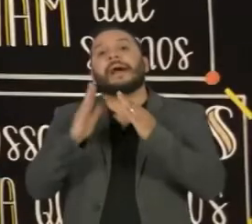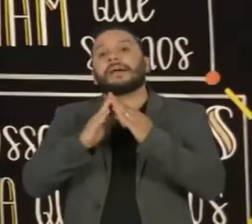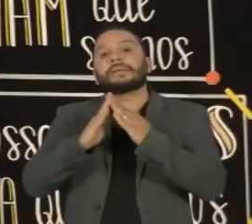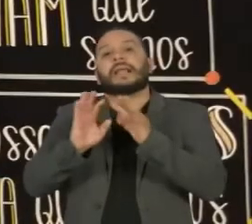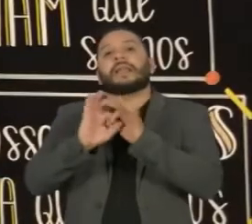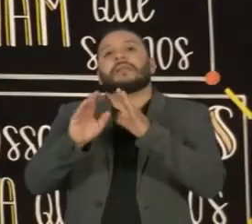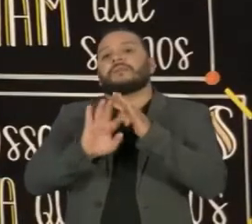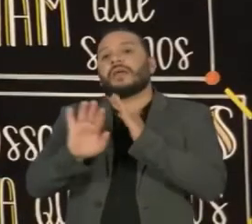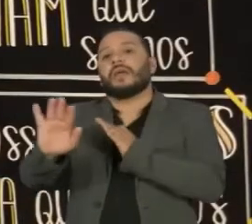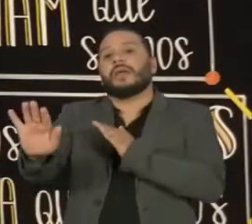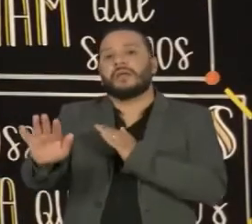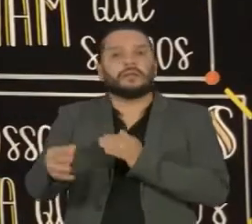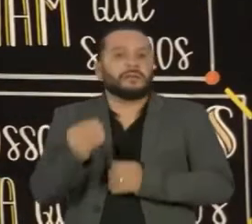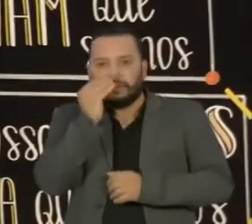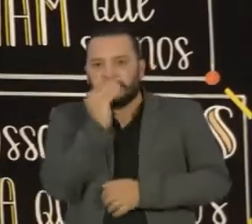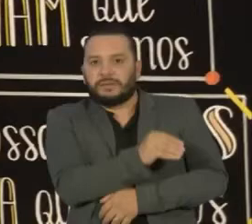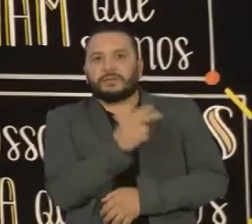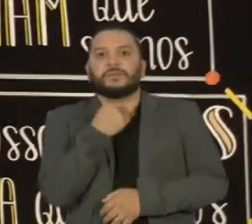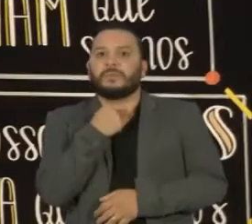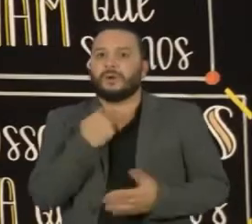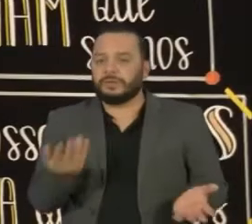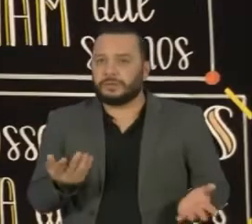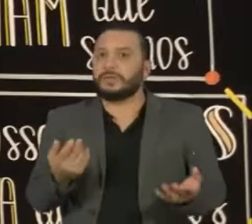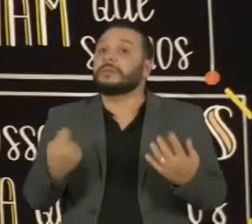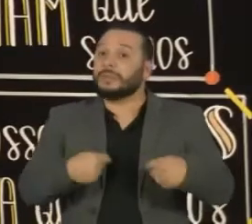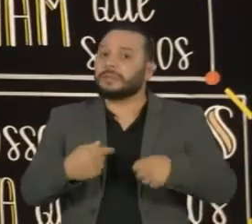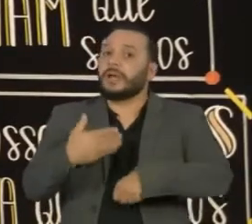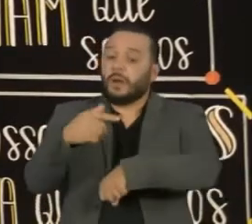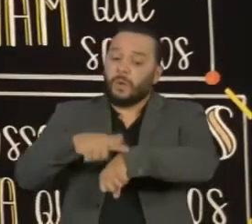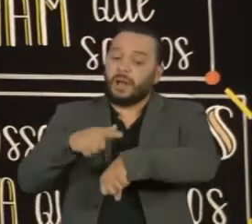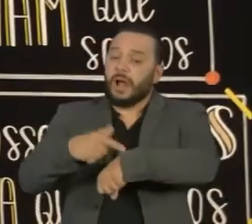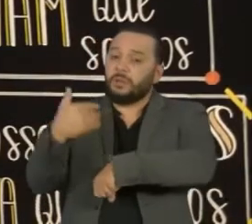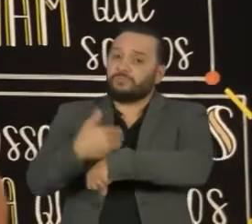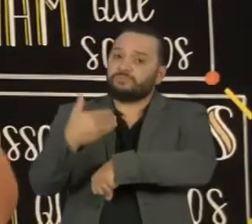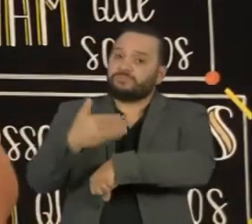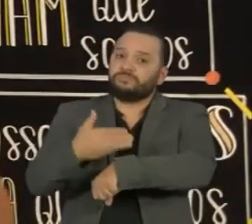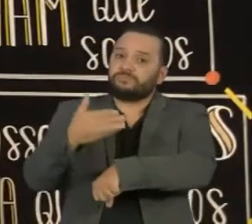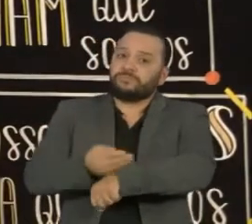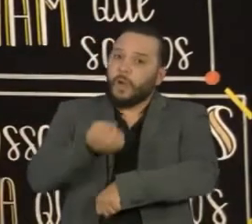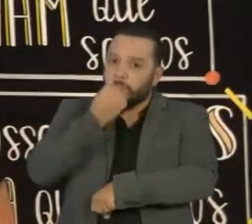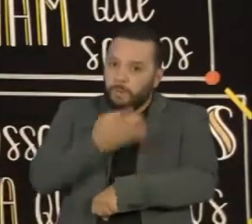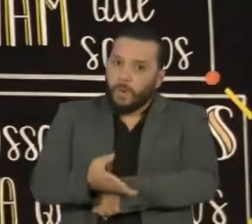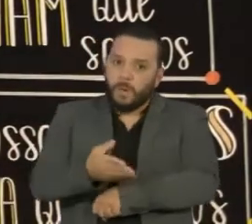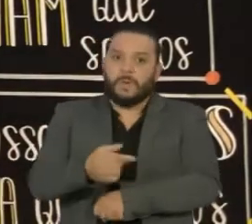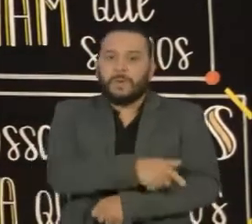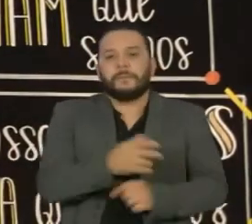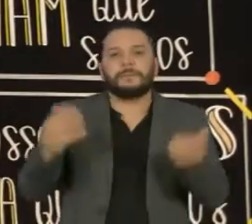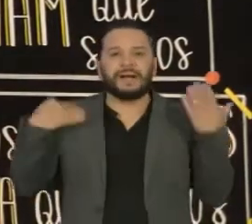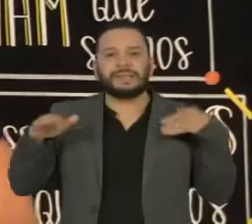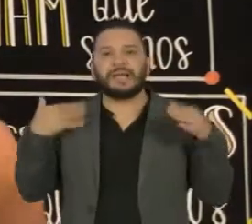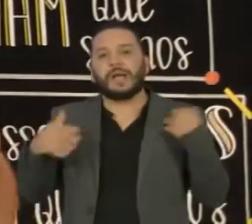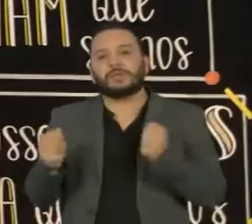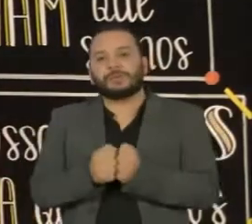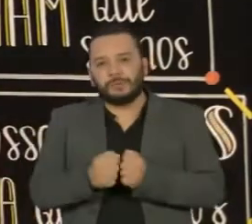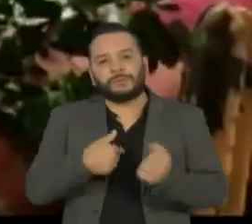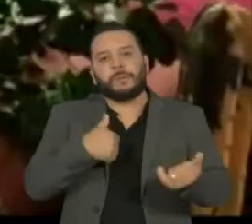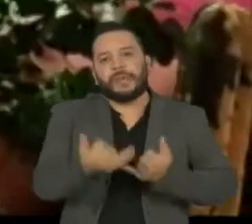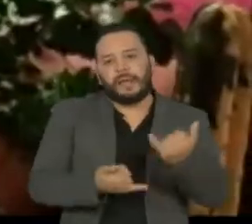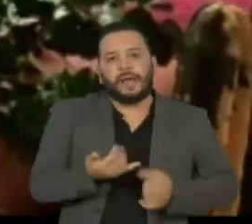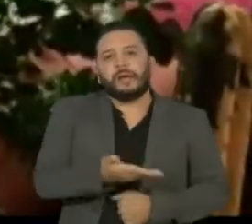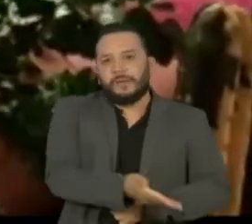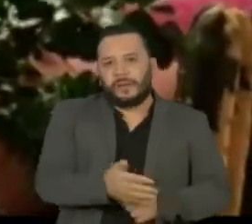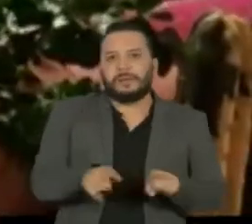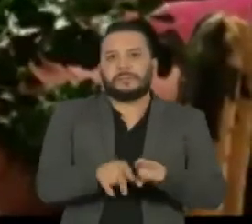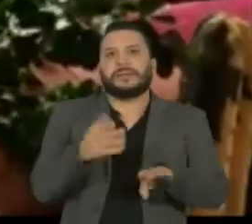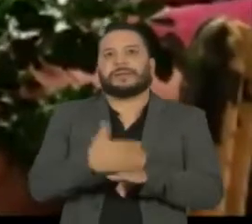Logo que você voltar a trabalhar, trace uma rotina boa e que você consiga cumprir com horários de passeio, horários de brincadeira e horários